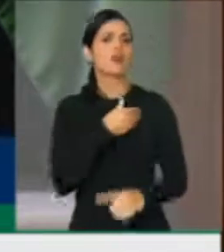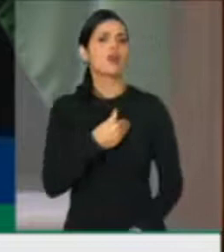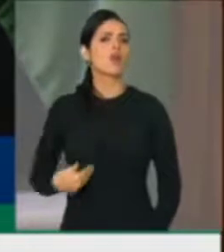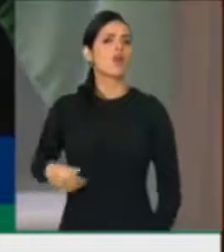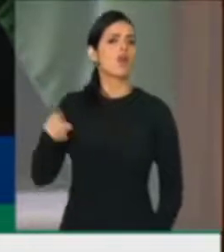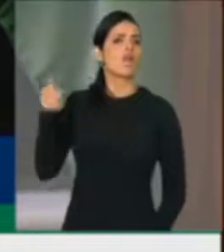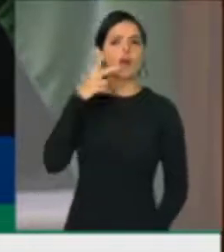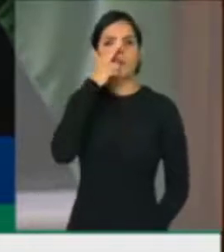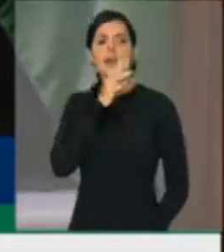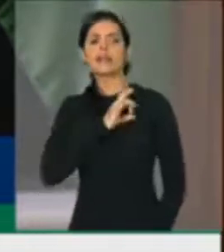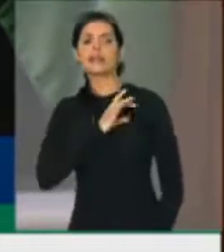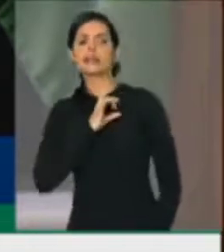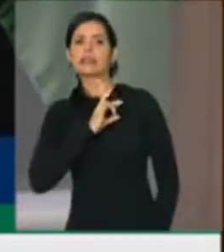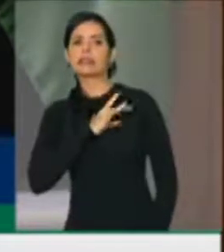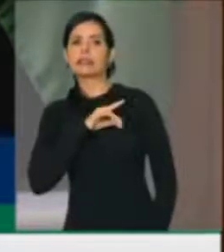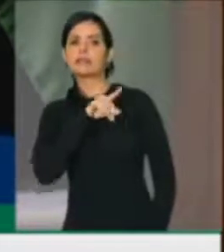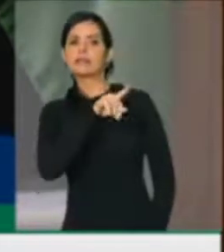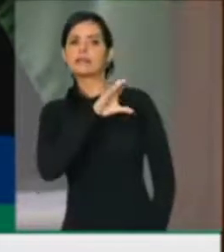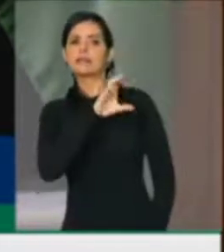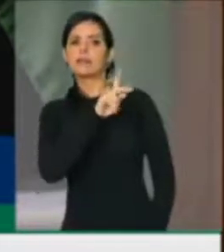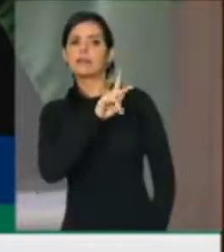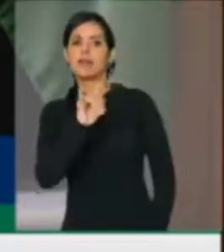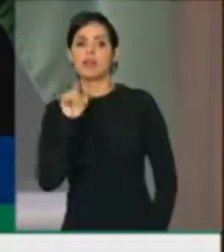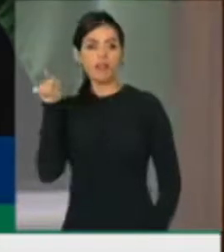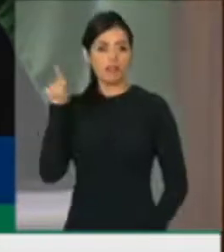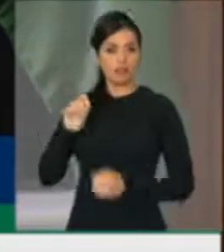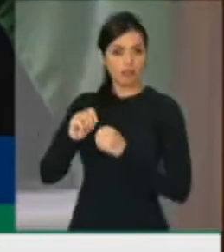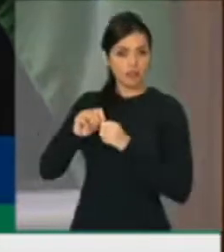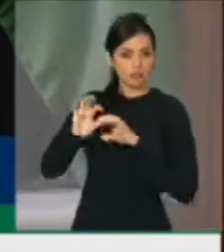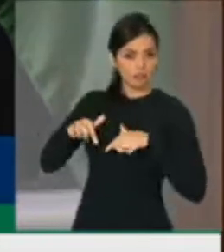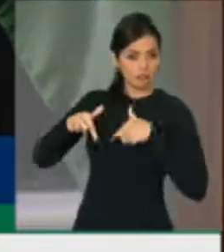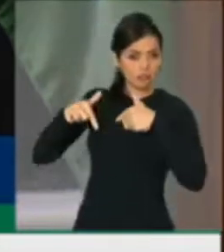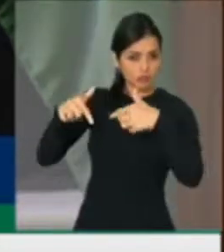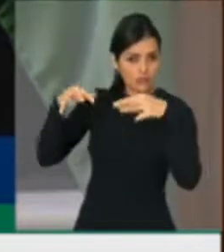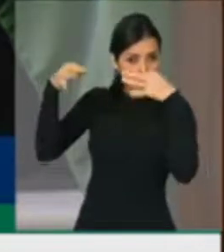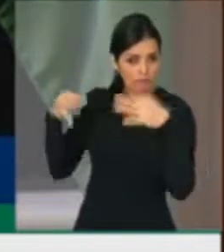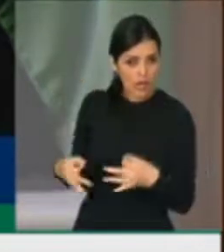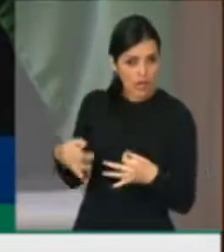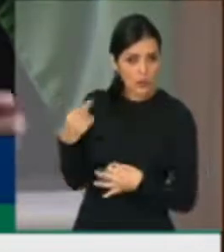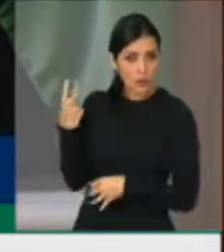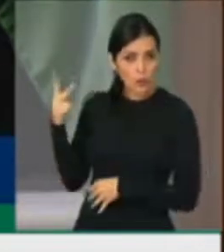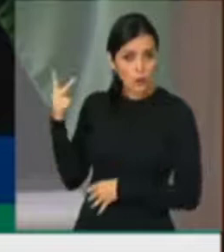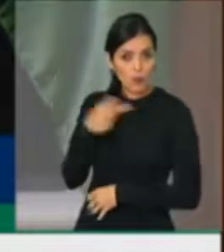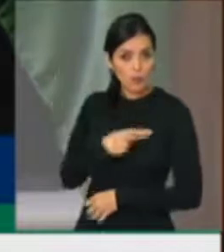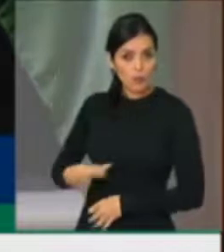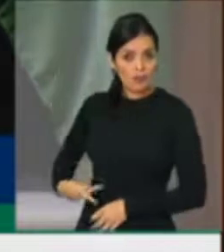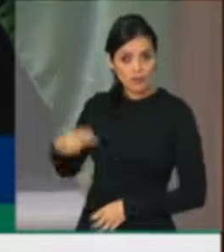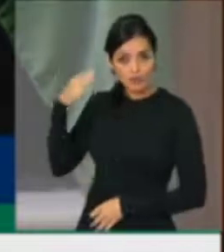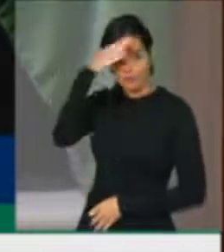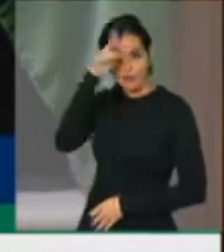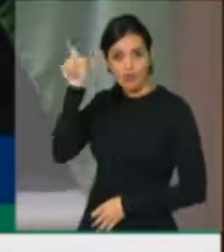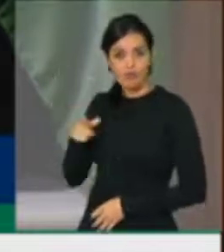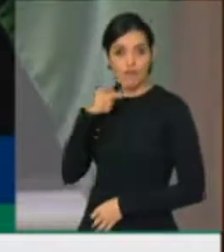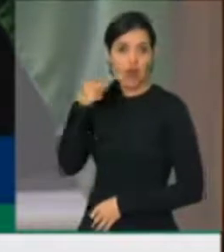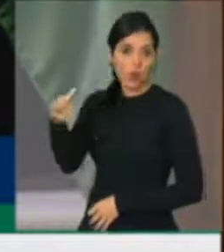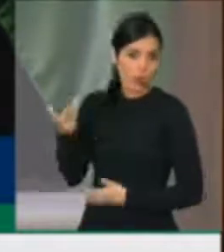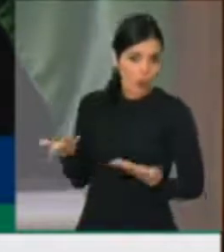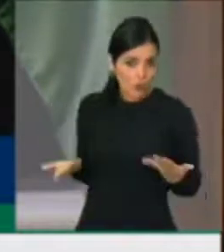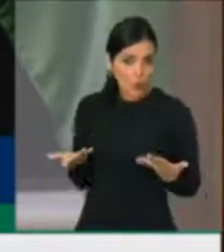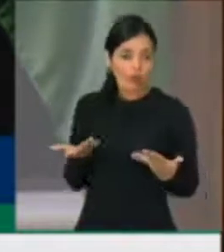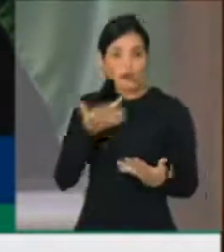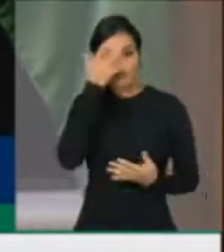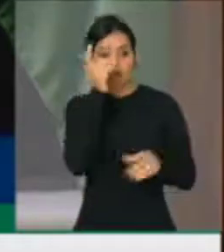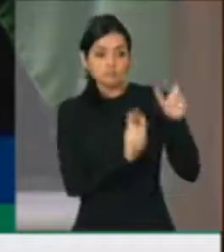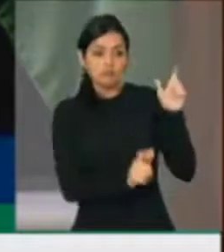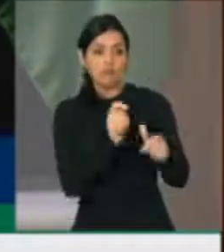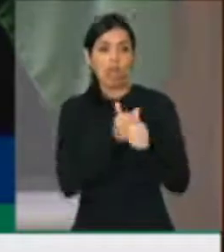essa CPI se ele fez tudo certo, como diz o presidente, e repetem aqueles que o